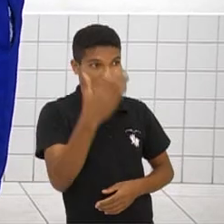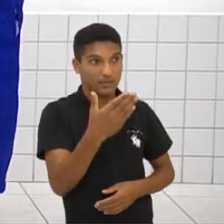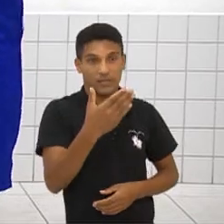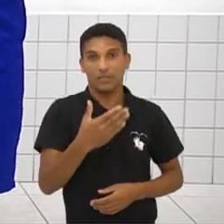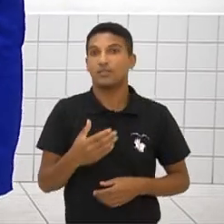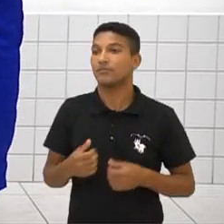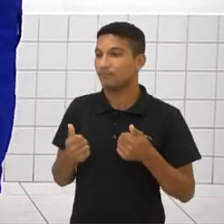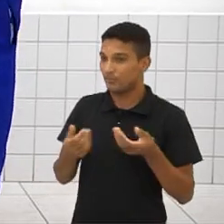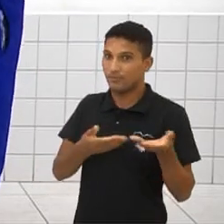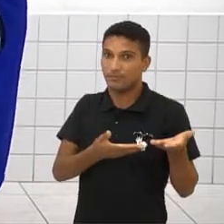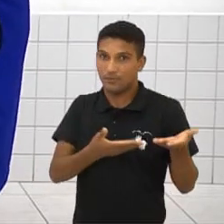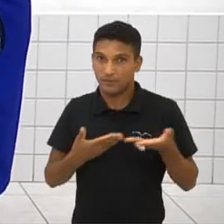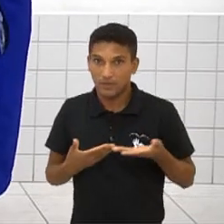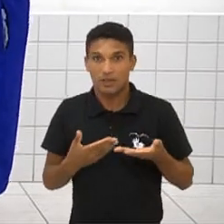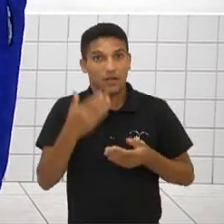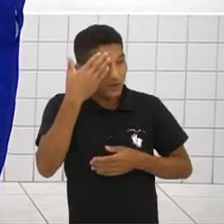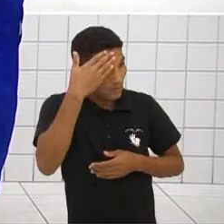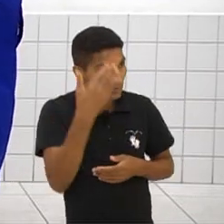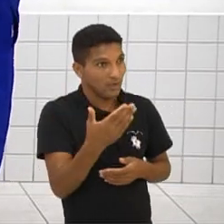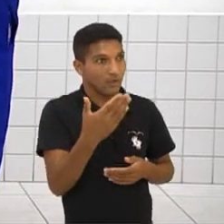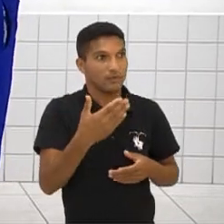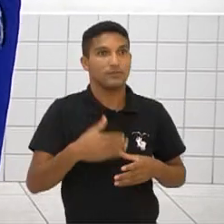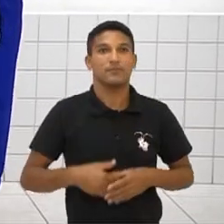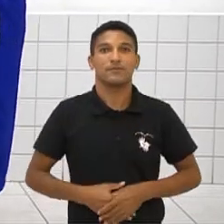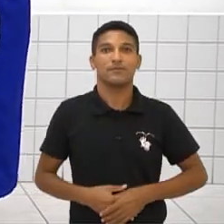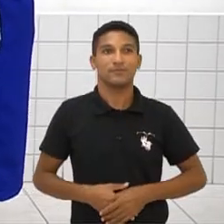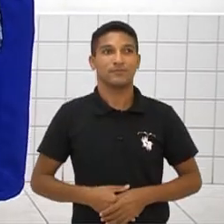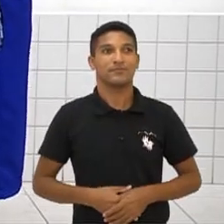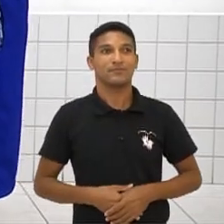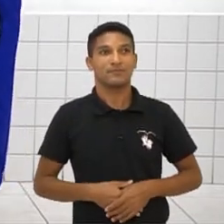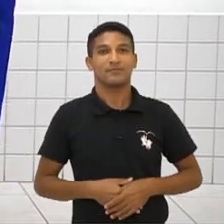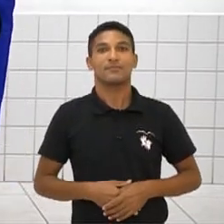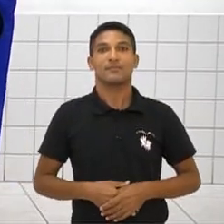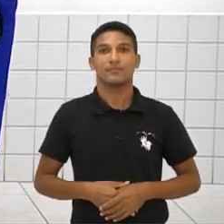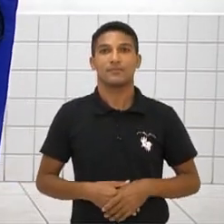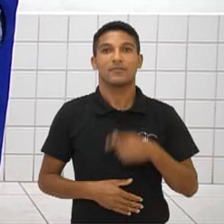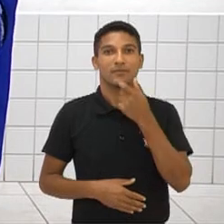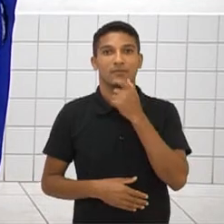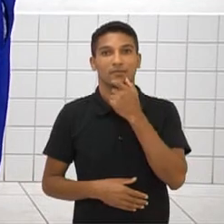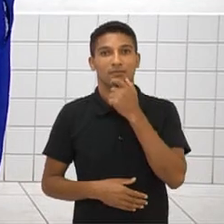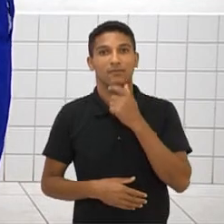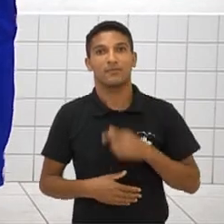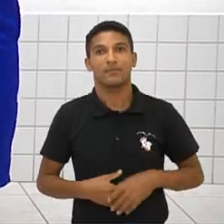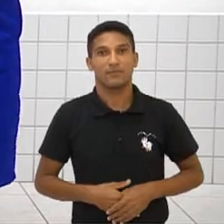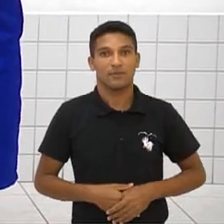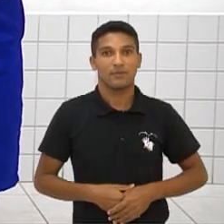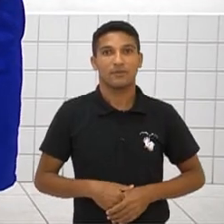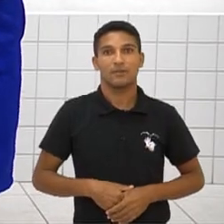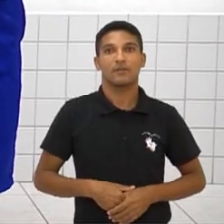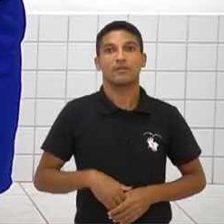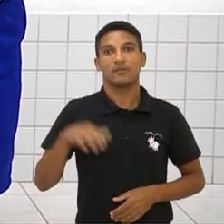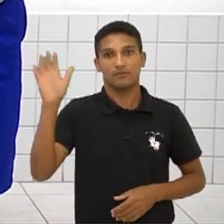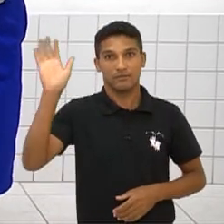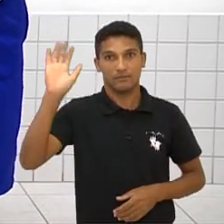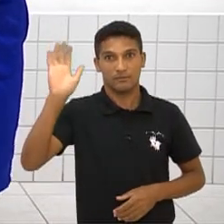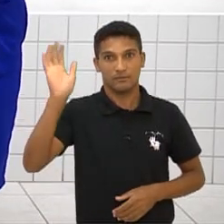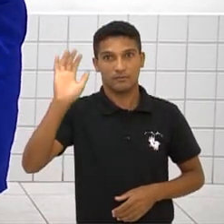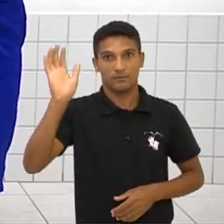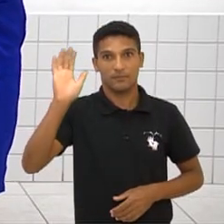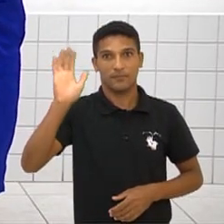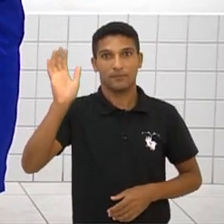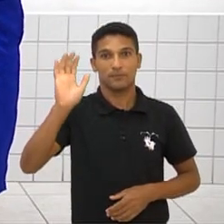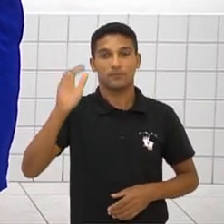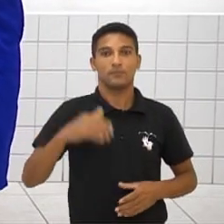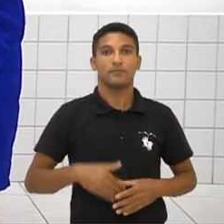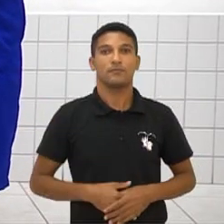convite. Thank you so much. It's a pleasure to hear with you, okay? Thank you, thank you. Bye-bye, guys, and see you